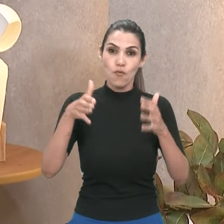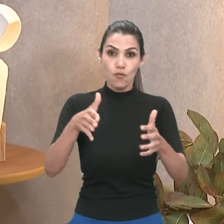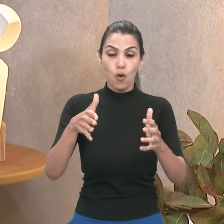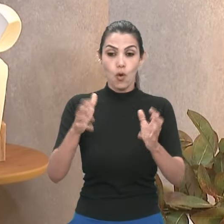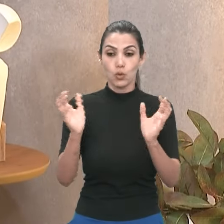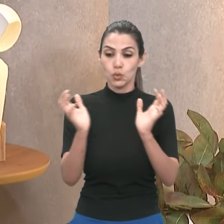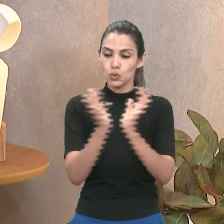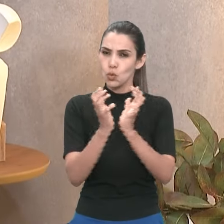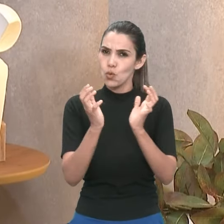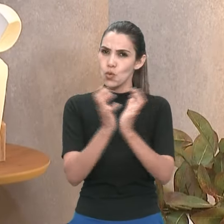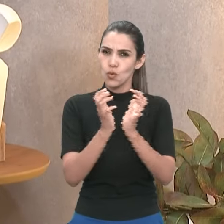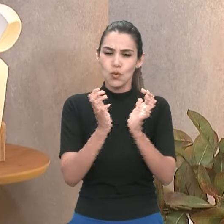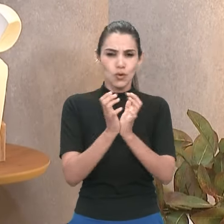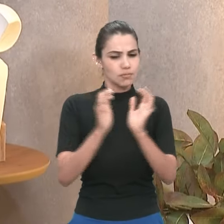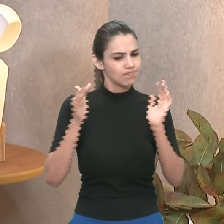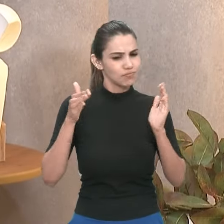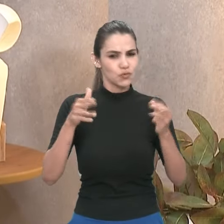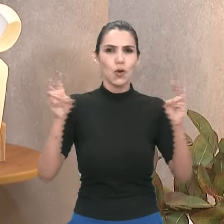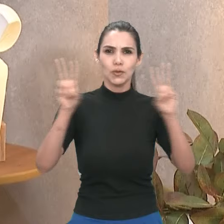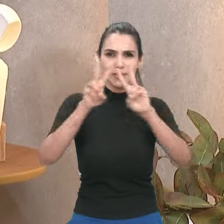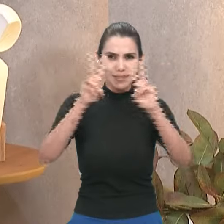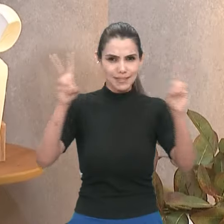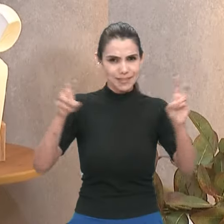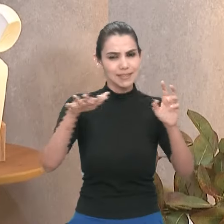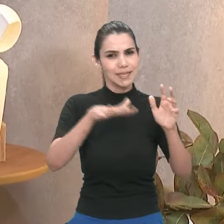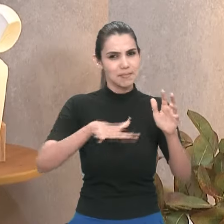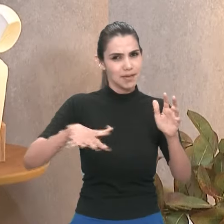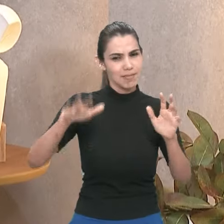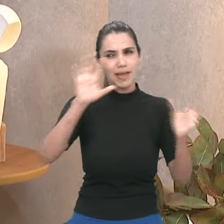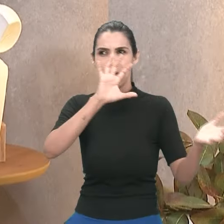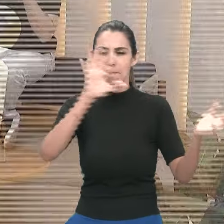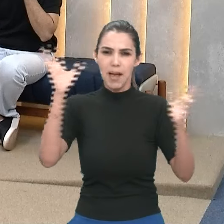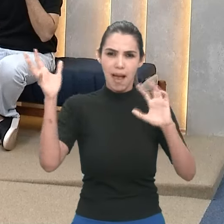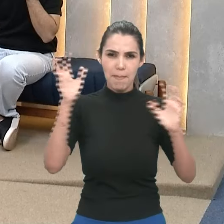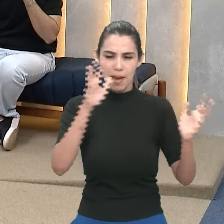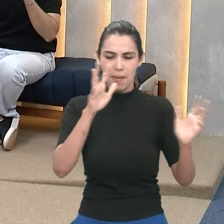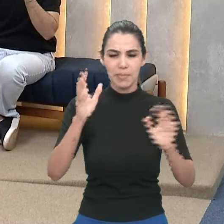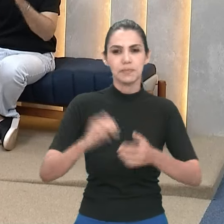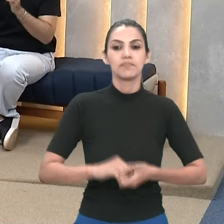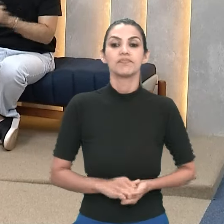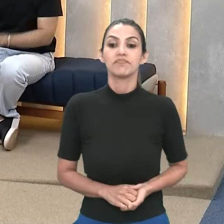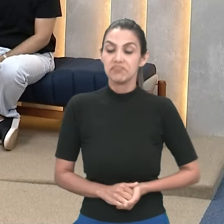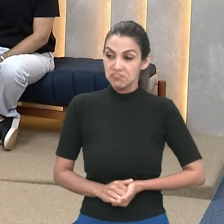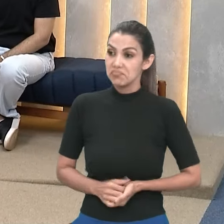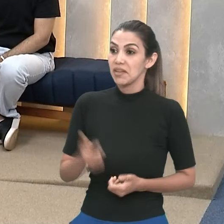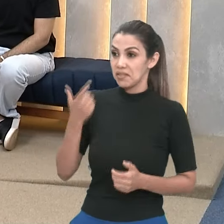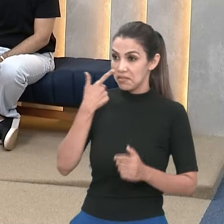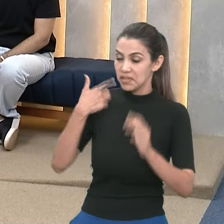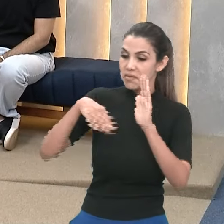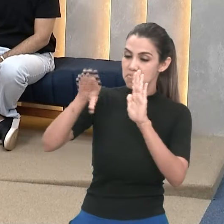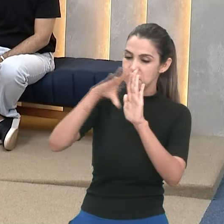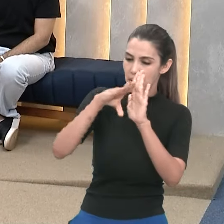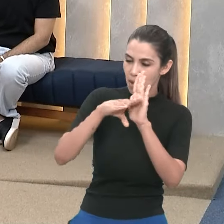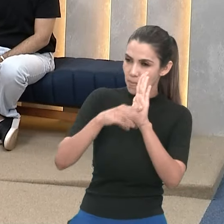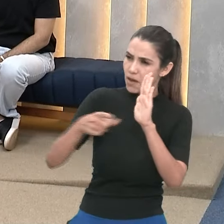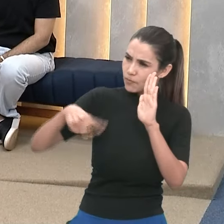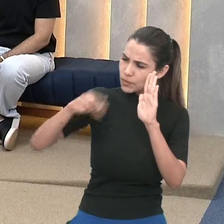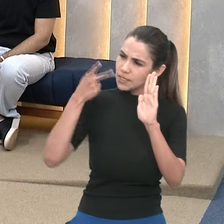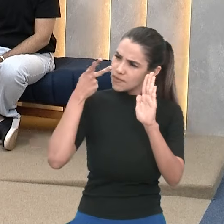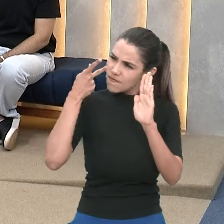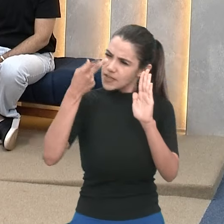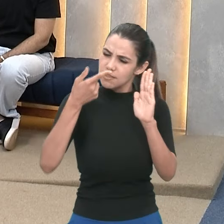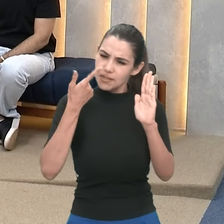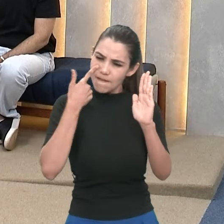organização nesse tema. Então, fica aí o convite para vocês. Gente, isso é só uma parte da programação. Vão lá conferir. Quero aqui agradecer a pró